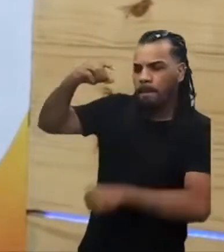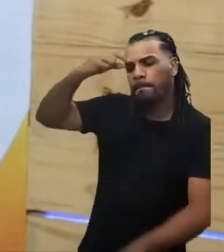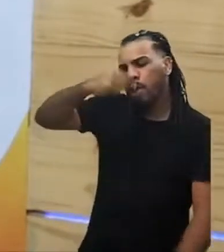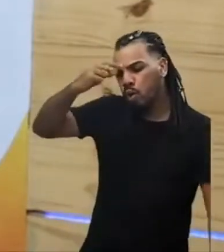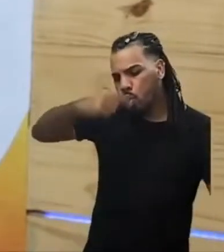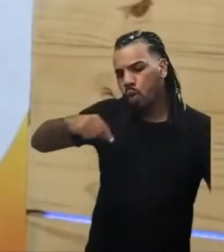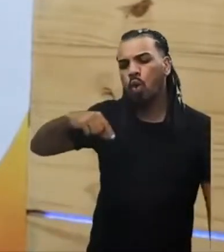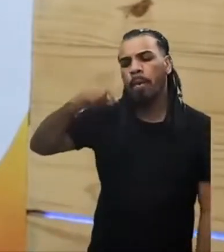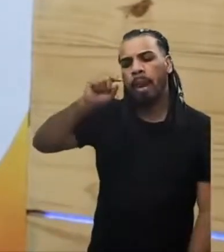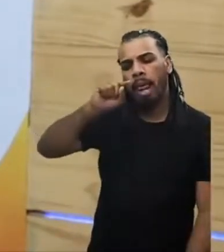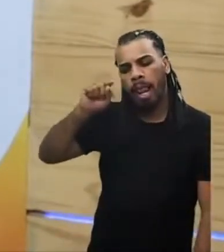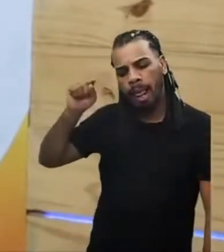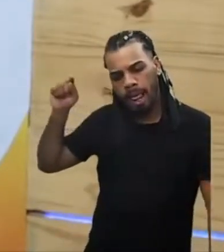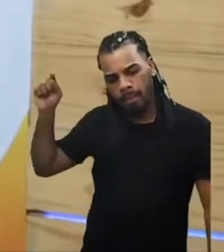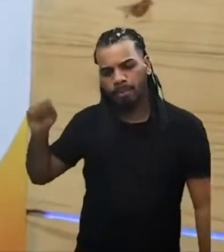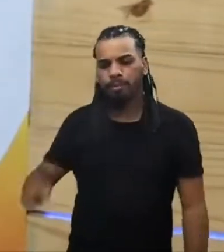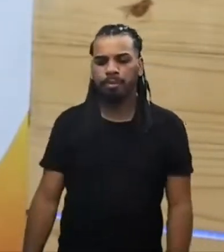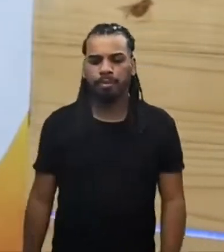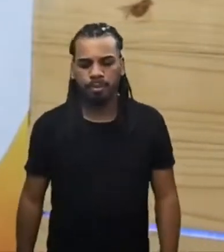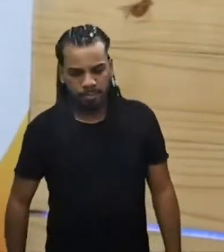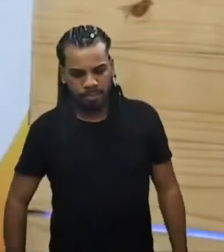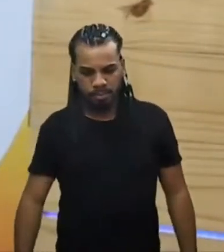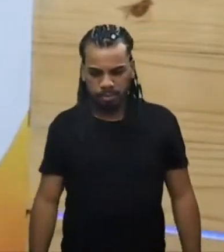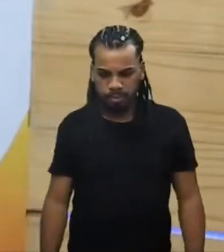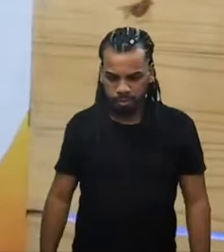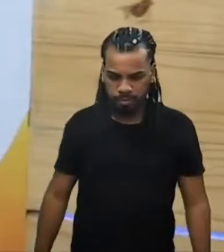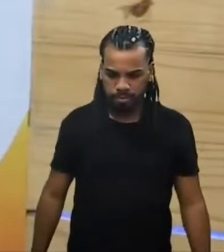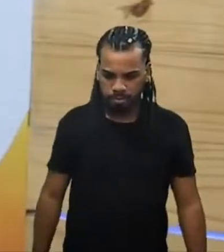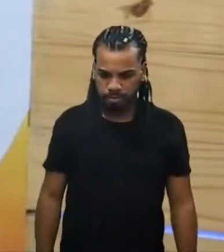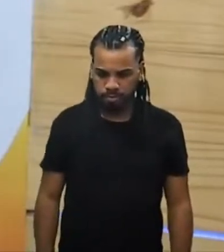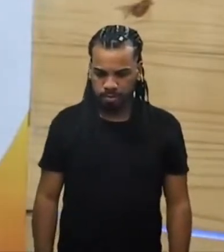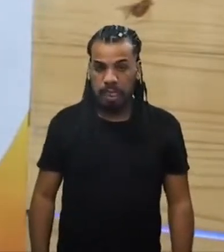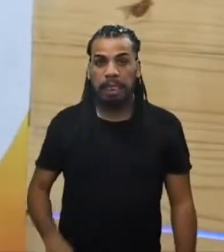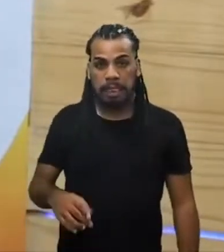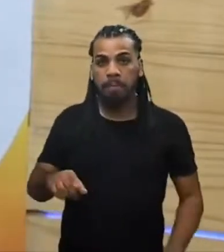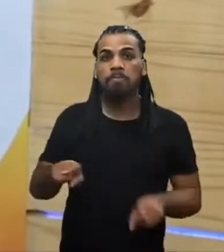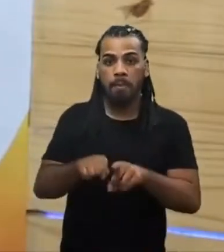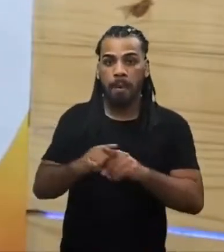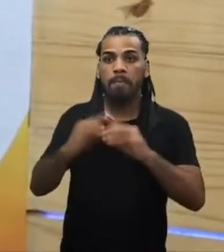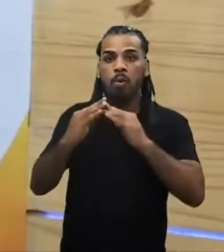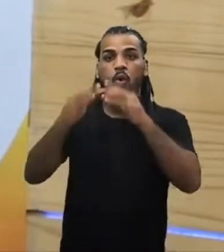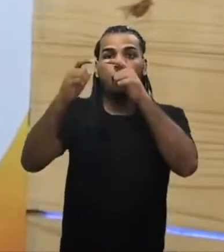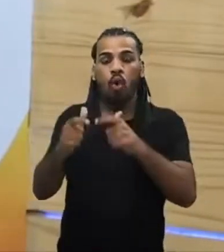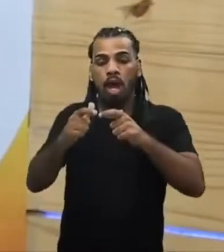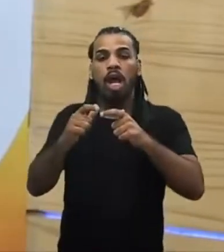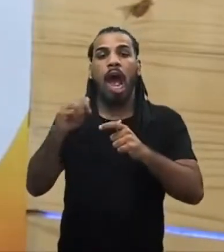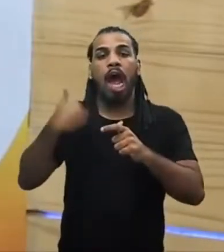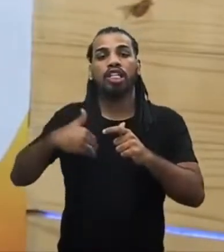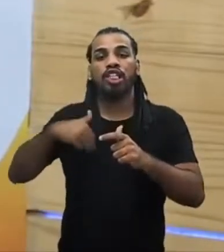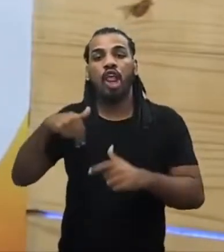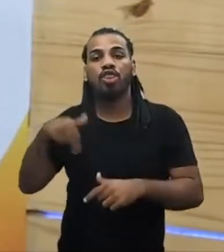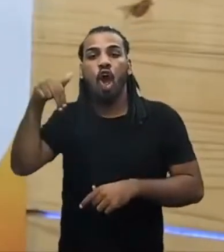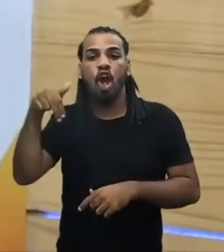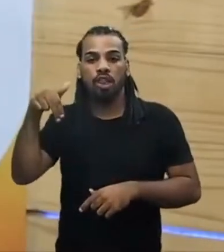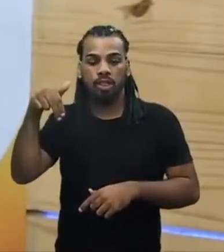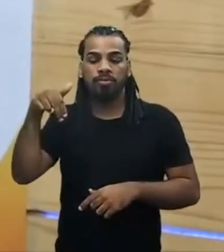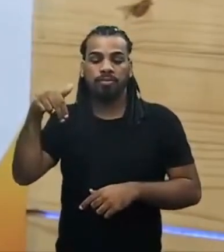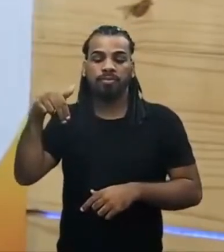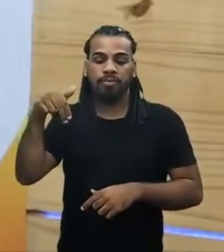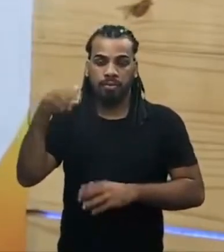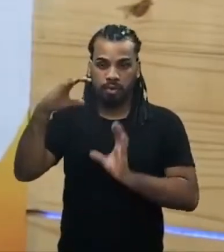Equador, parte do Chile e do norte da Argentina. Ocuparam essas regiões entre os anos de 1200